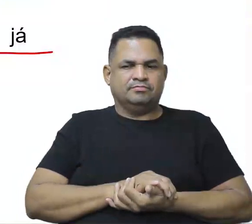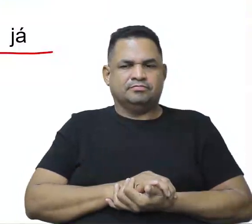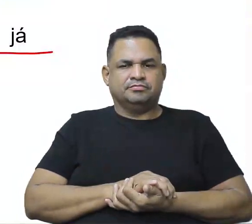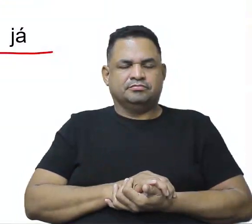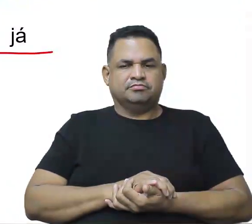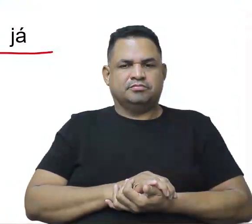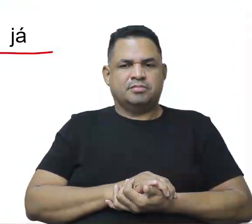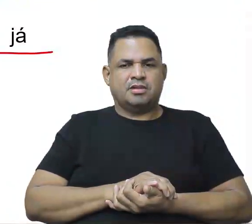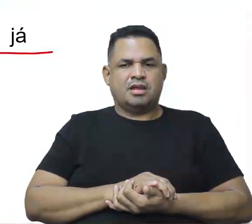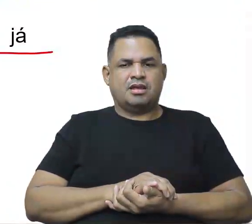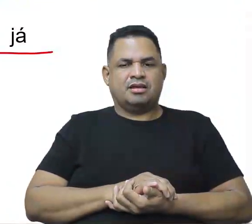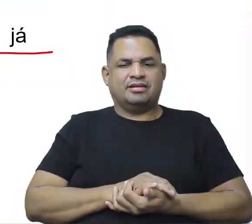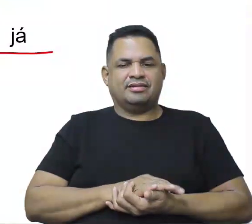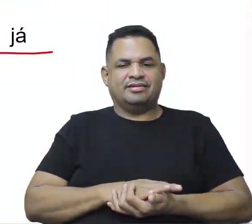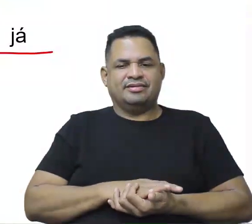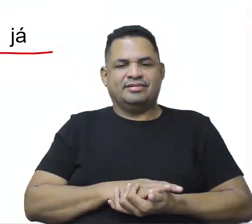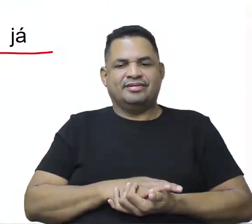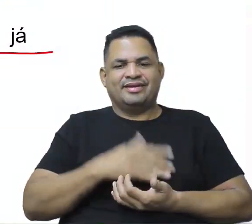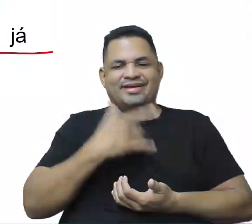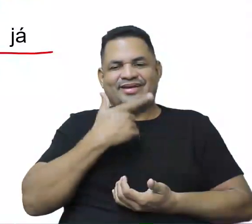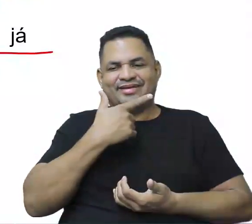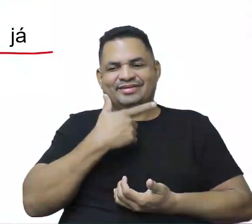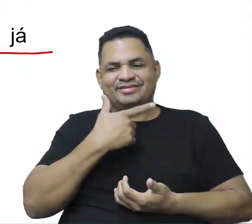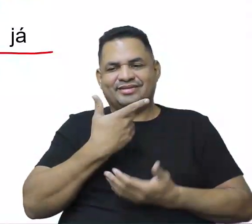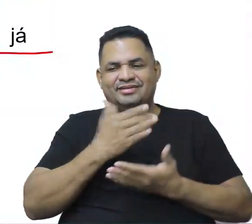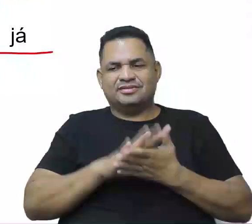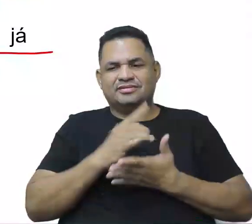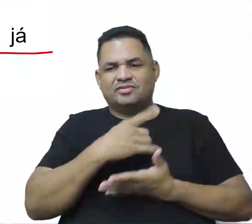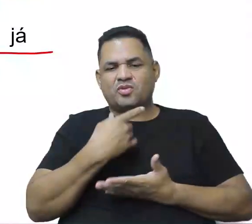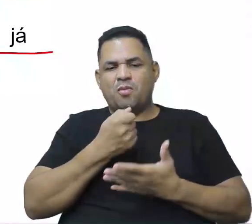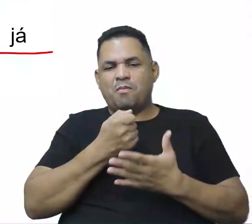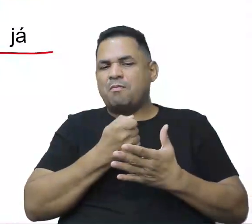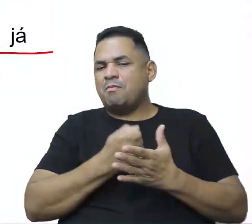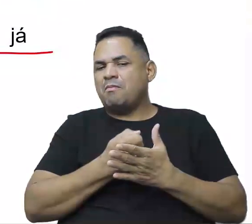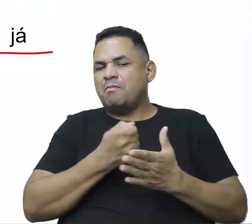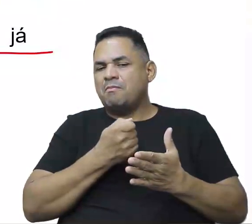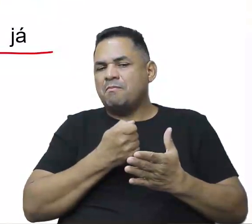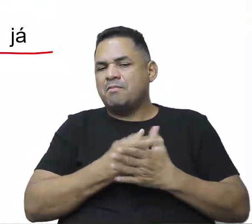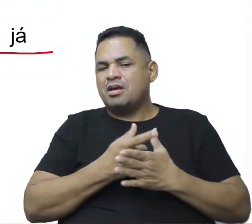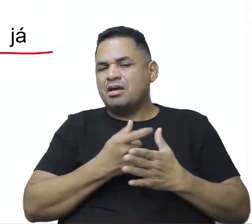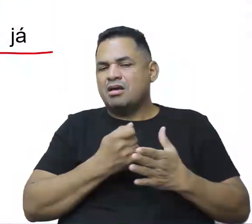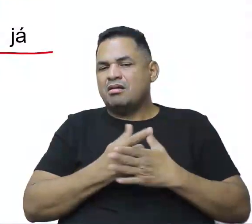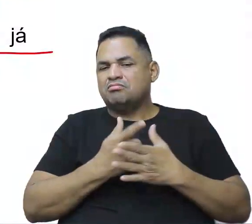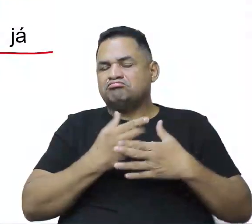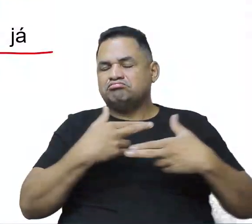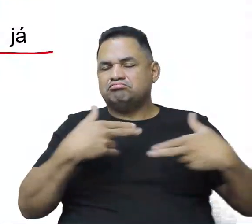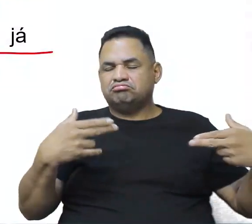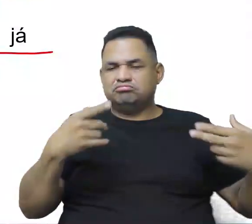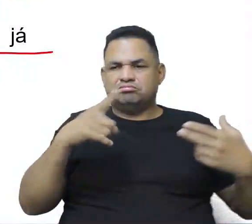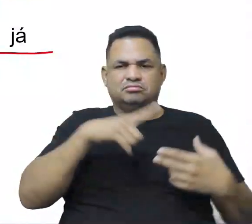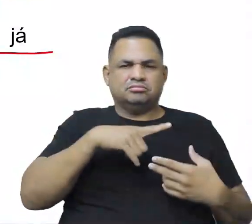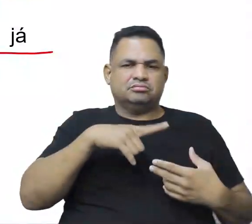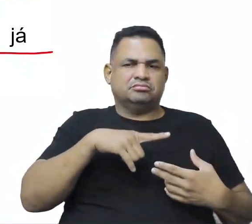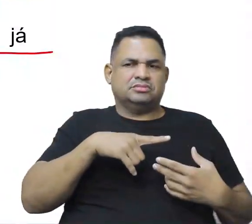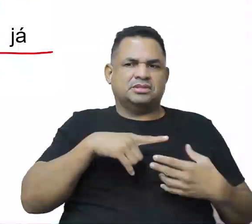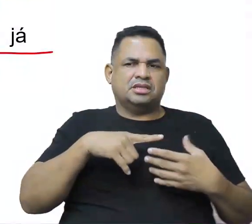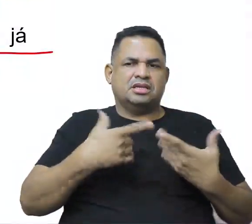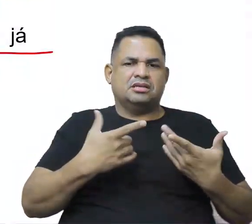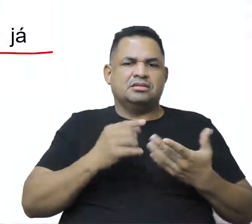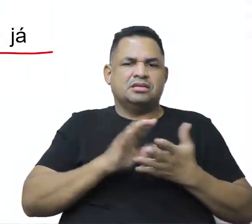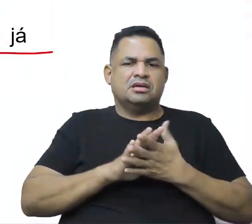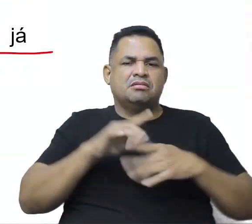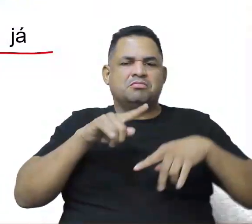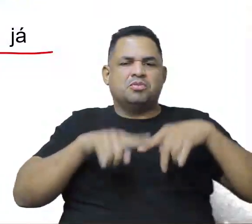né? É engraçado, né? A gente vai comprar as coisas e existe toda uma questão fazendo com que